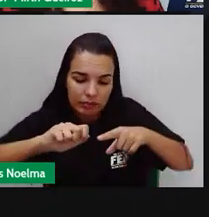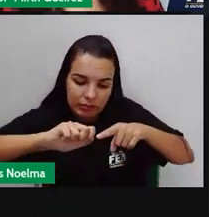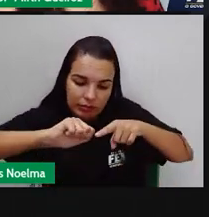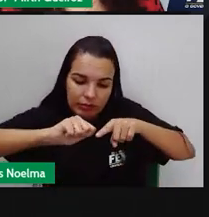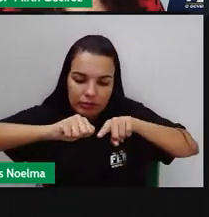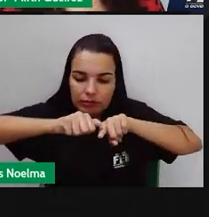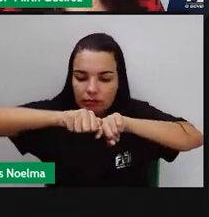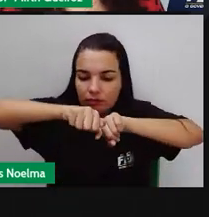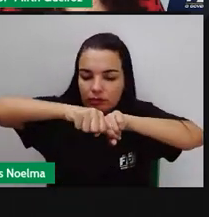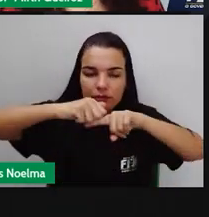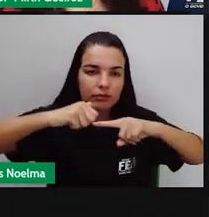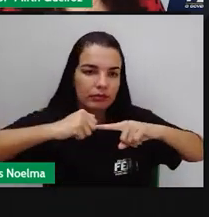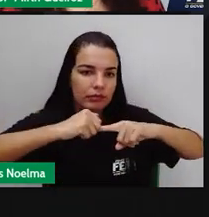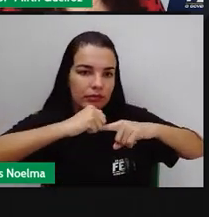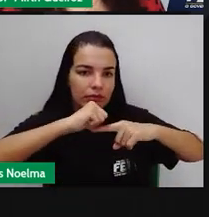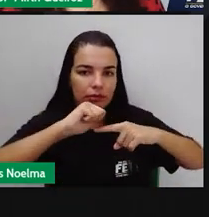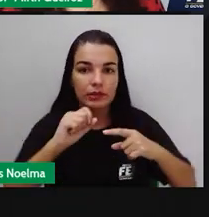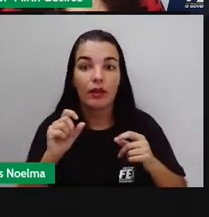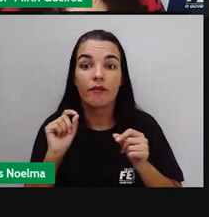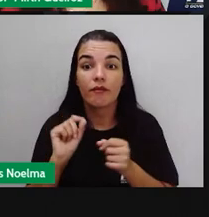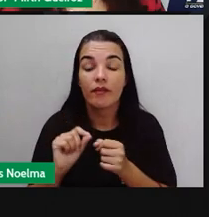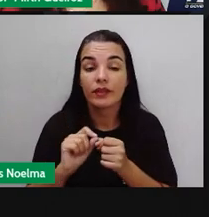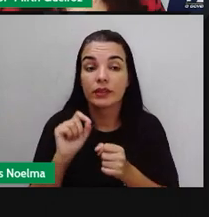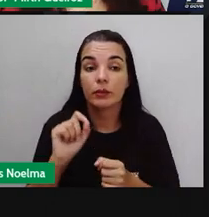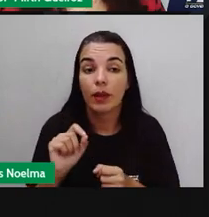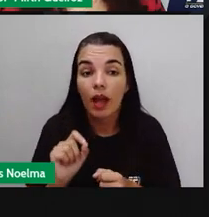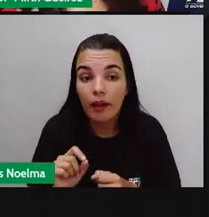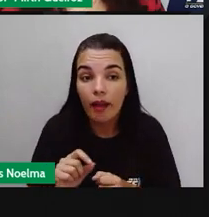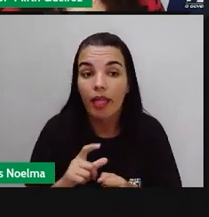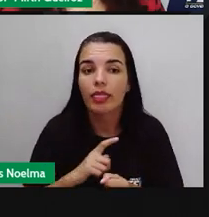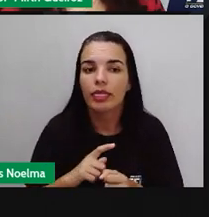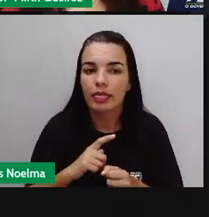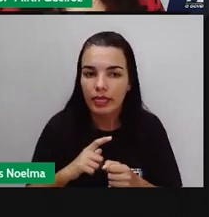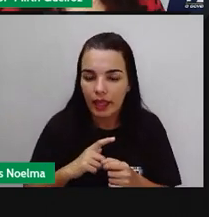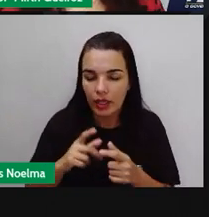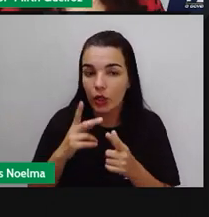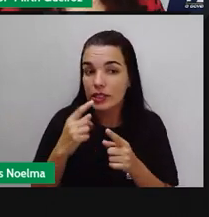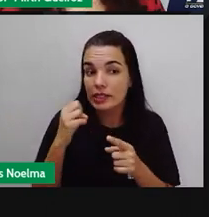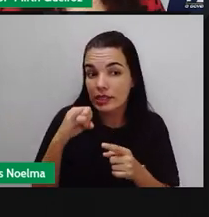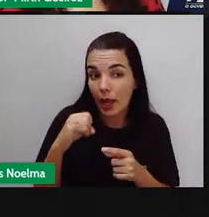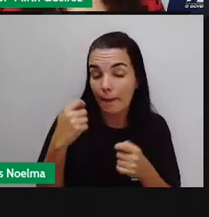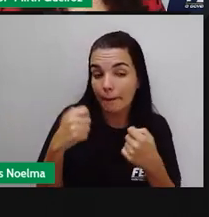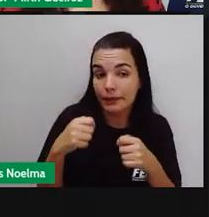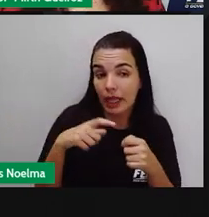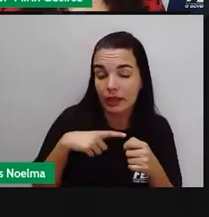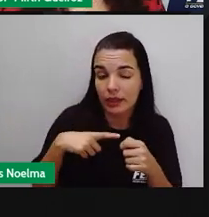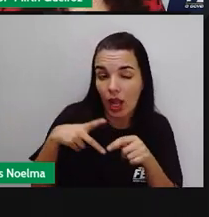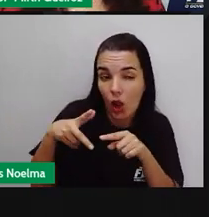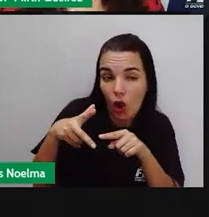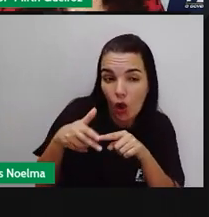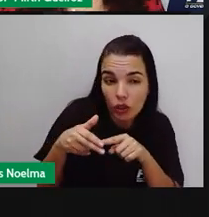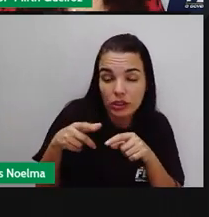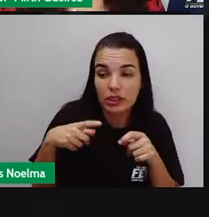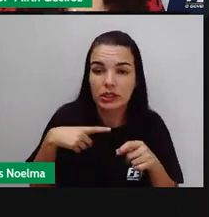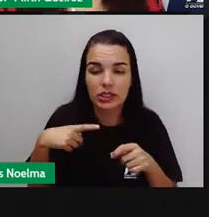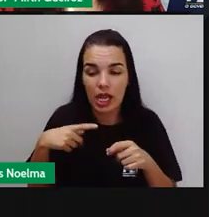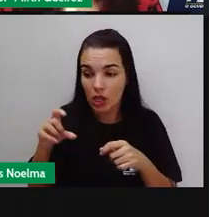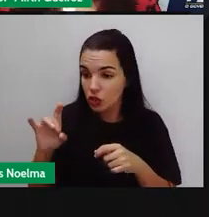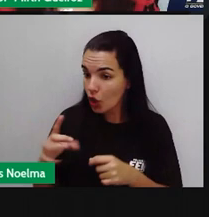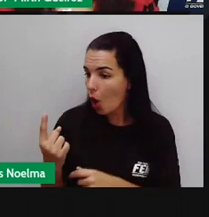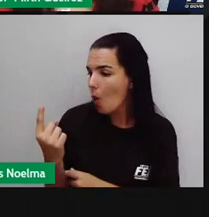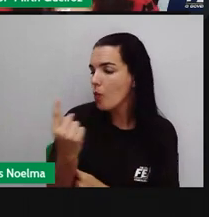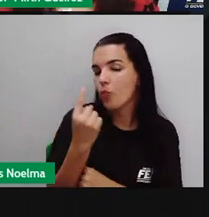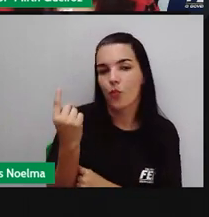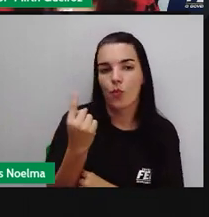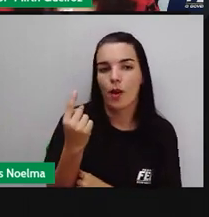unha, né? Porque o alicate de unha, ele é um equipamento, né? Que deve ser utilizado por uma única pessoa. Eu não posso utilizar o